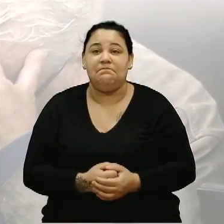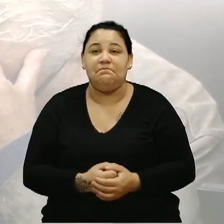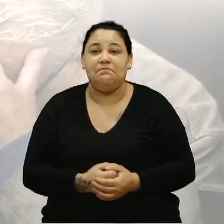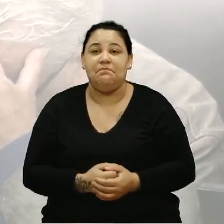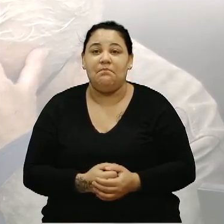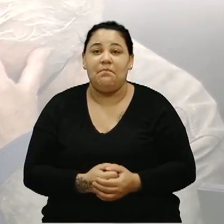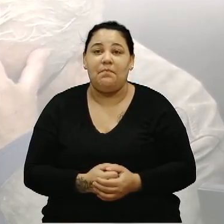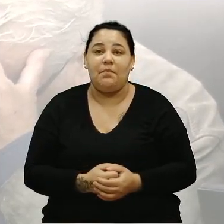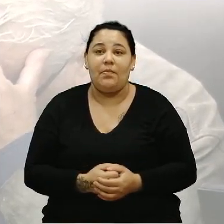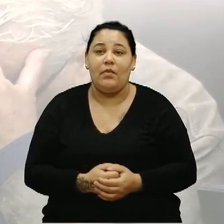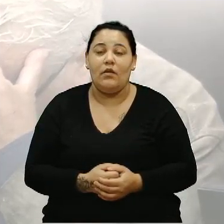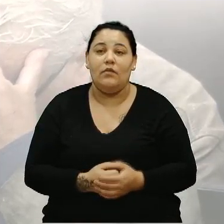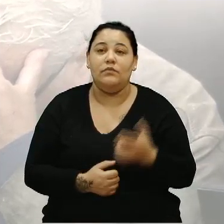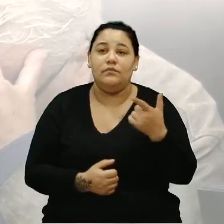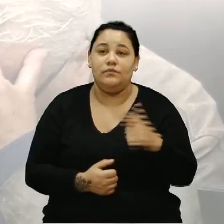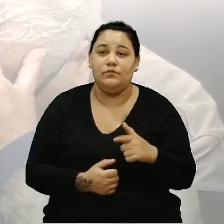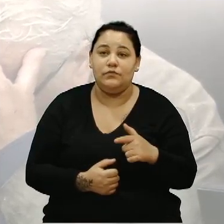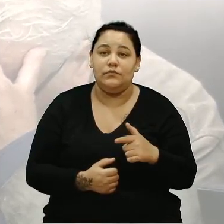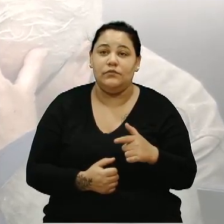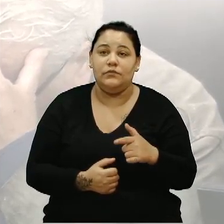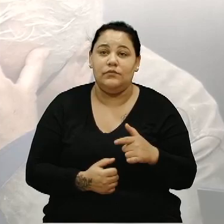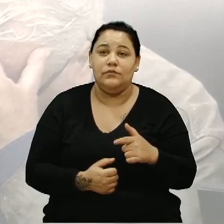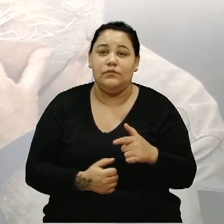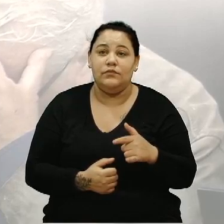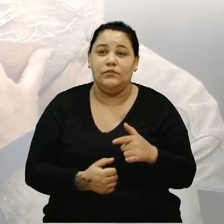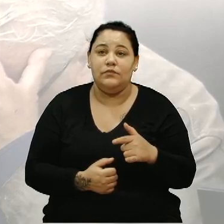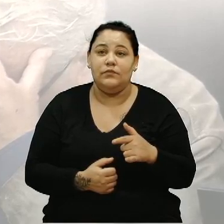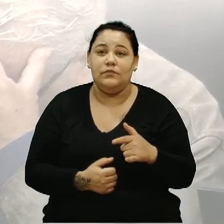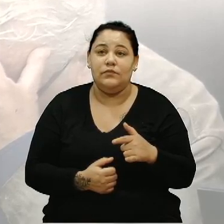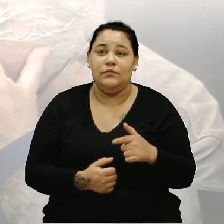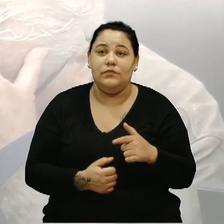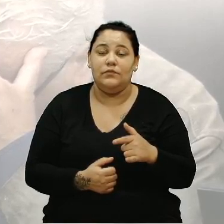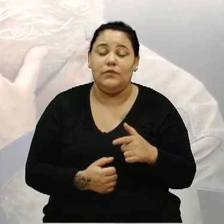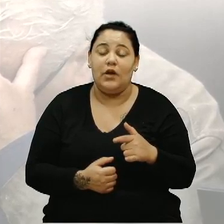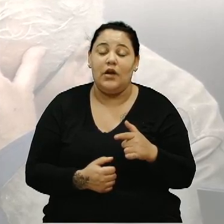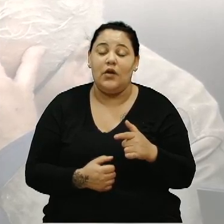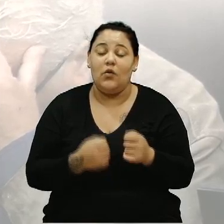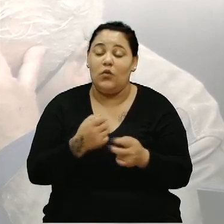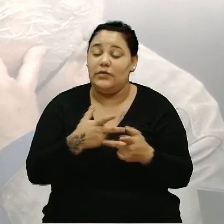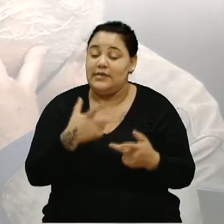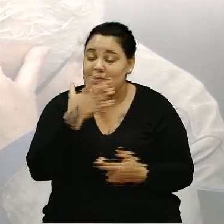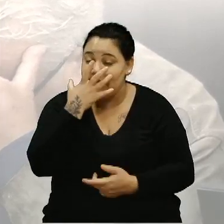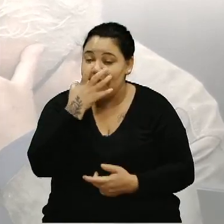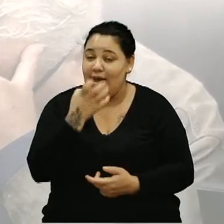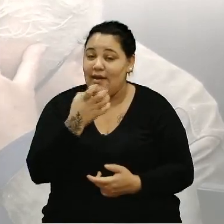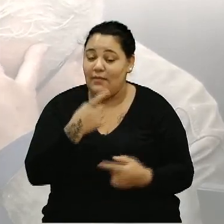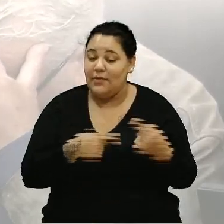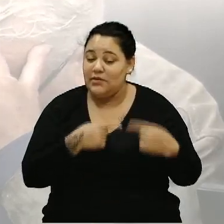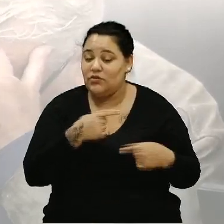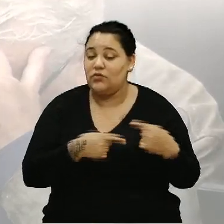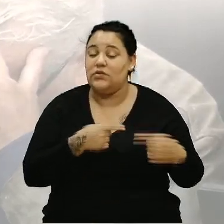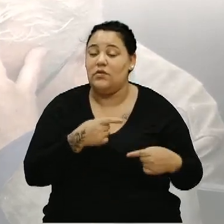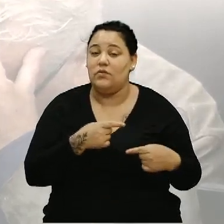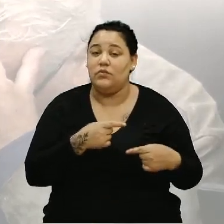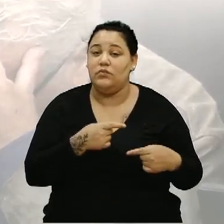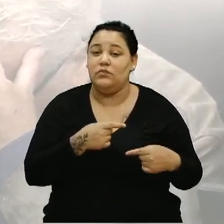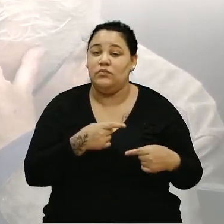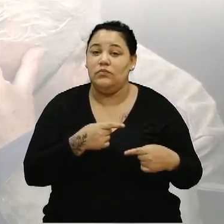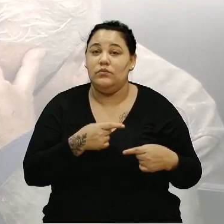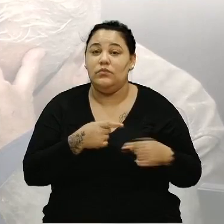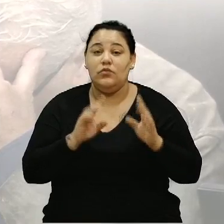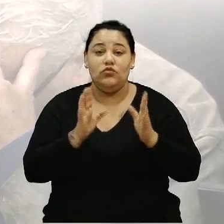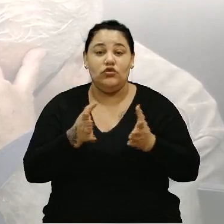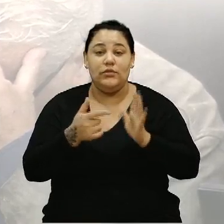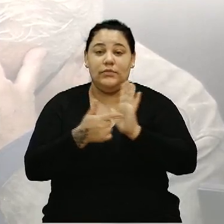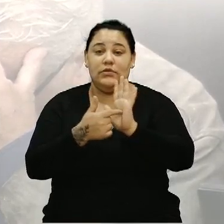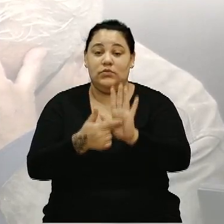Mais do que situações alternativas, mas situações sérias para esse debate. Bem sérias. A gente já apresentou aqui